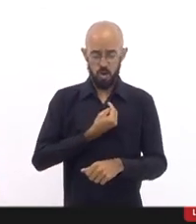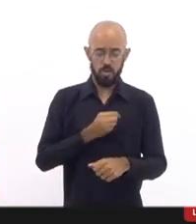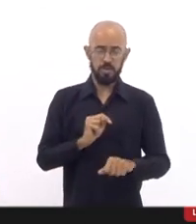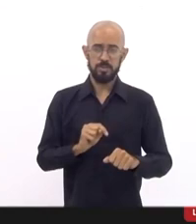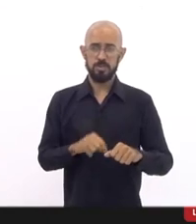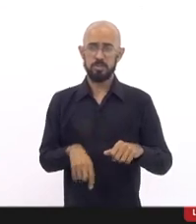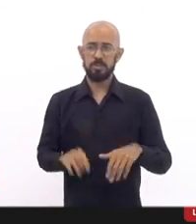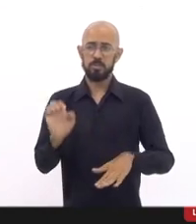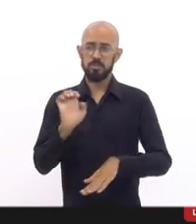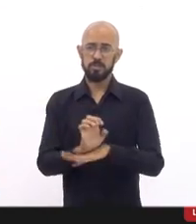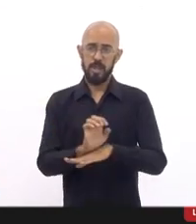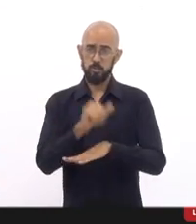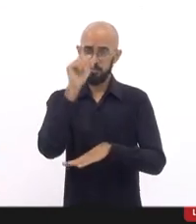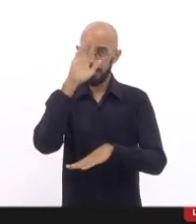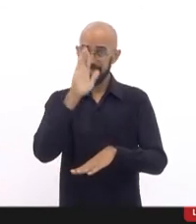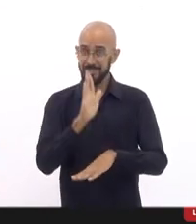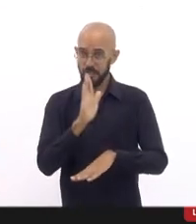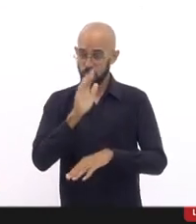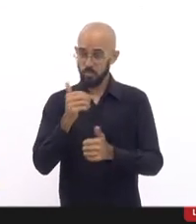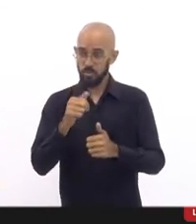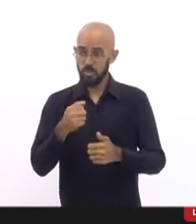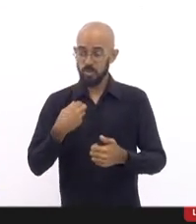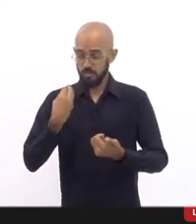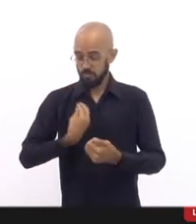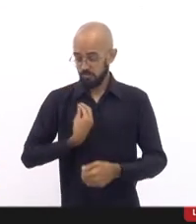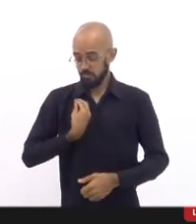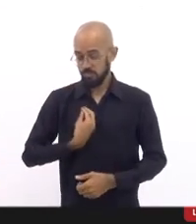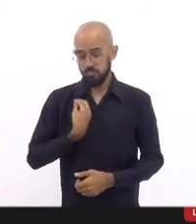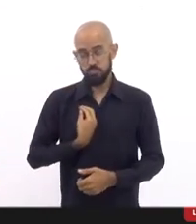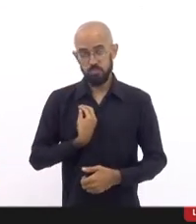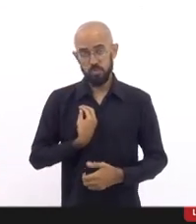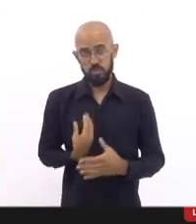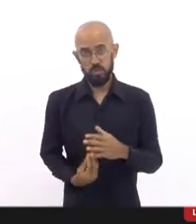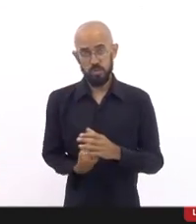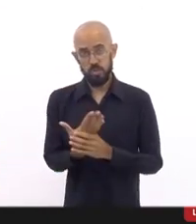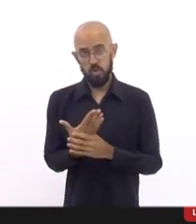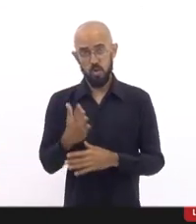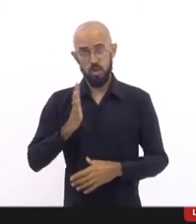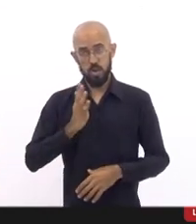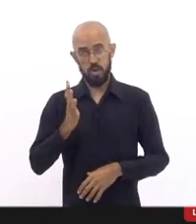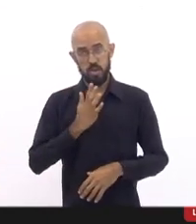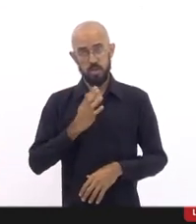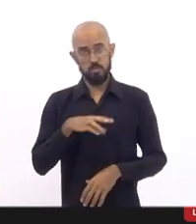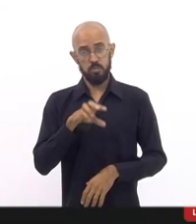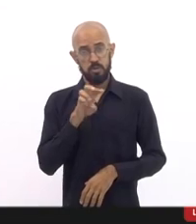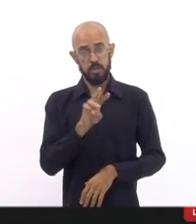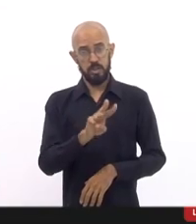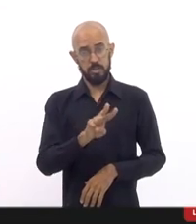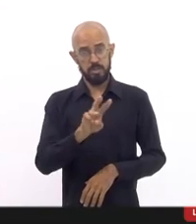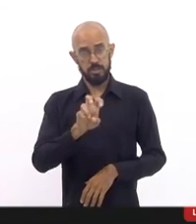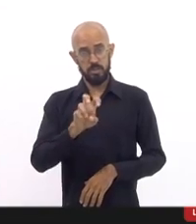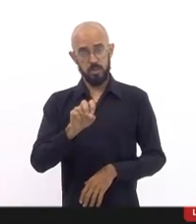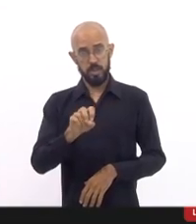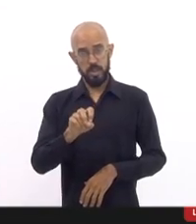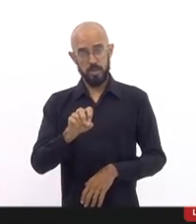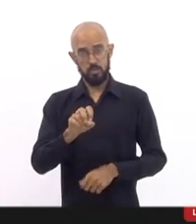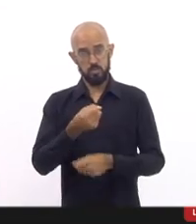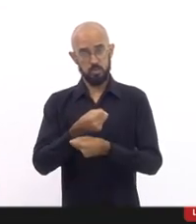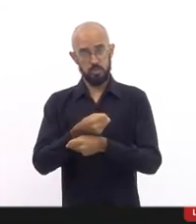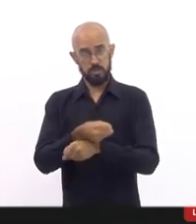conviveu, apoiou, criou riquezas, à custa de 350 anos de escravidão, e passou